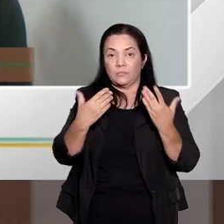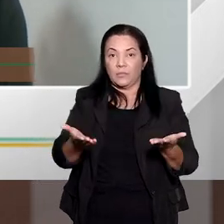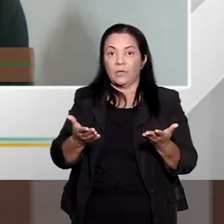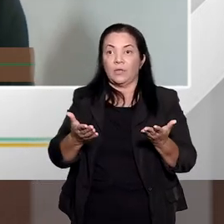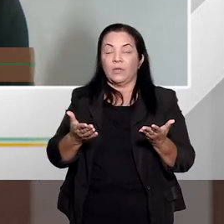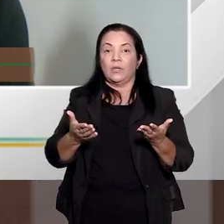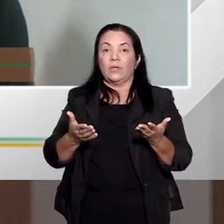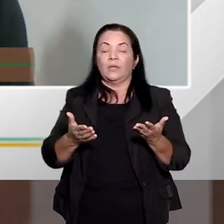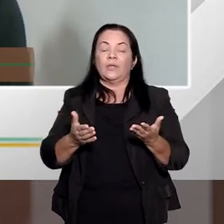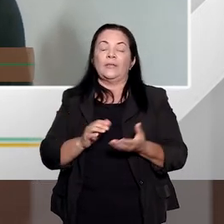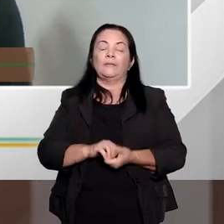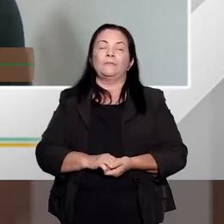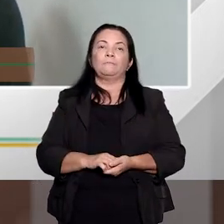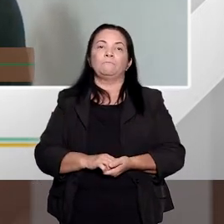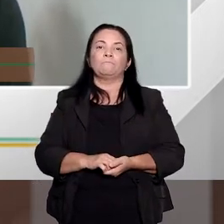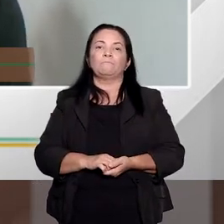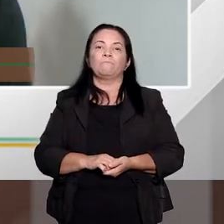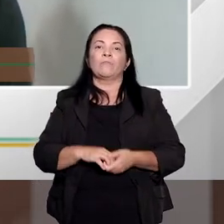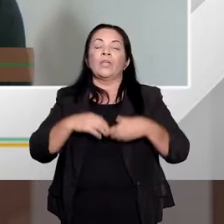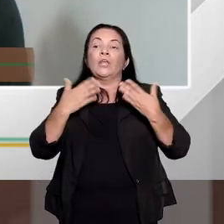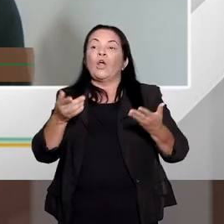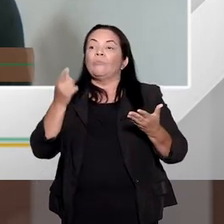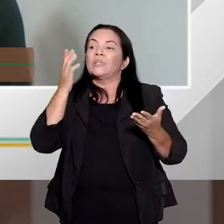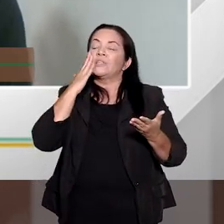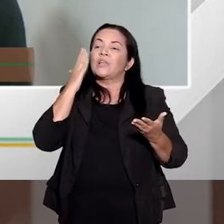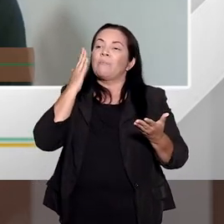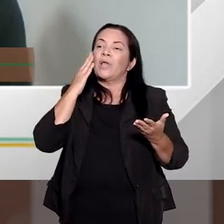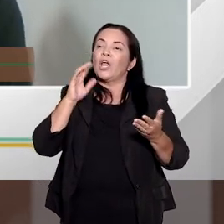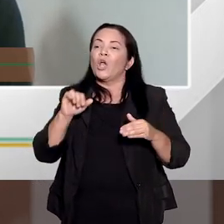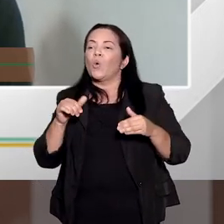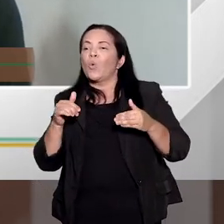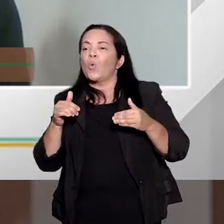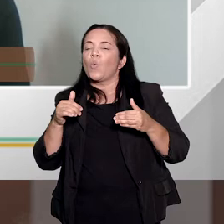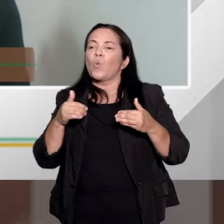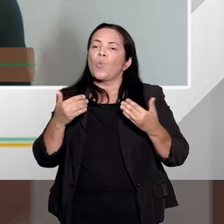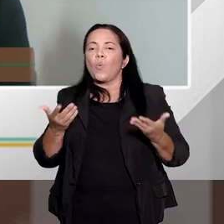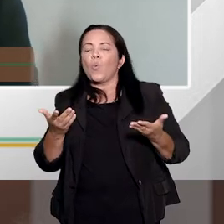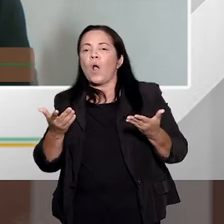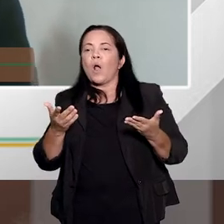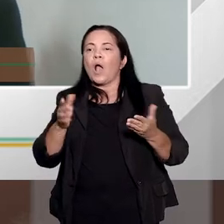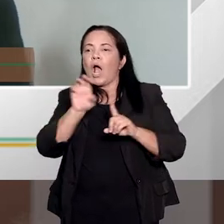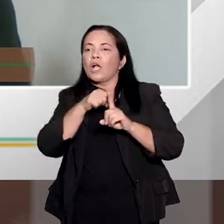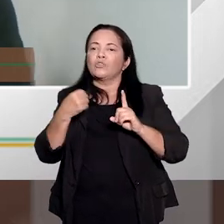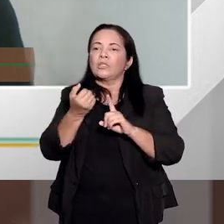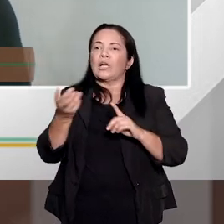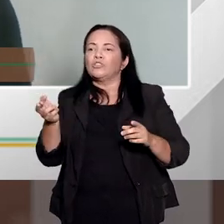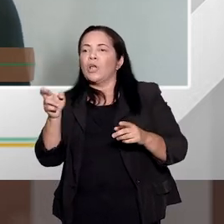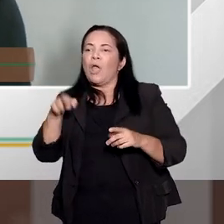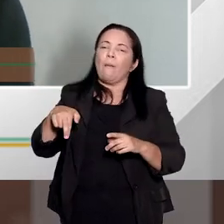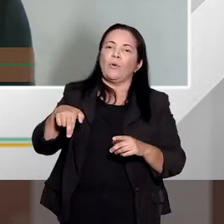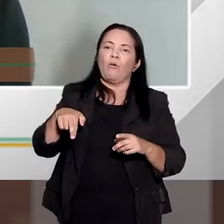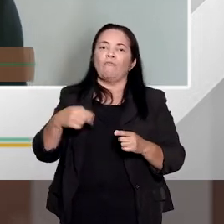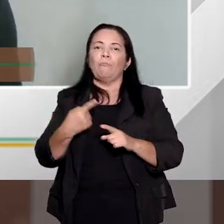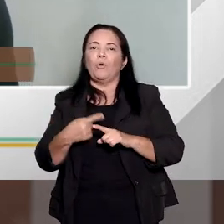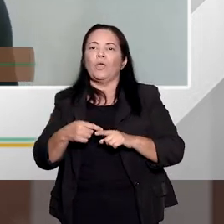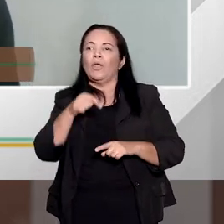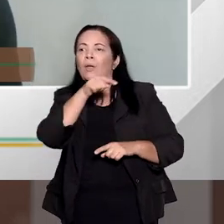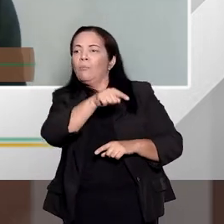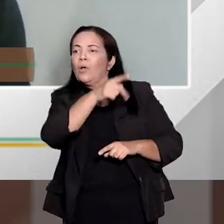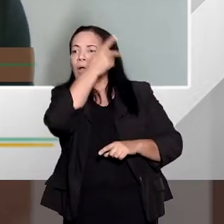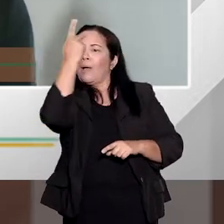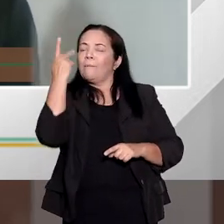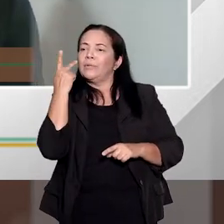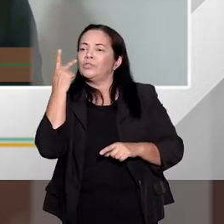grau de reprovação, melhor dizendo, o grau de reprovação social, se aquela pessoa pode ser reprovada socialmente por aquela